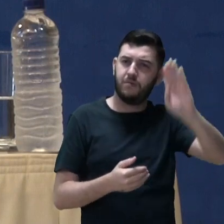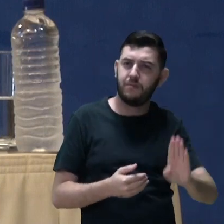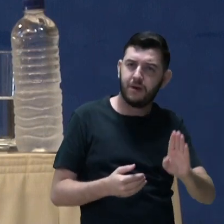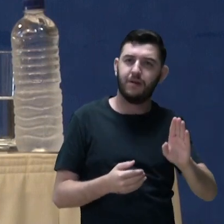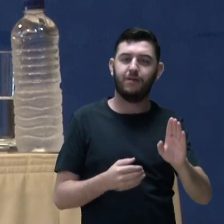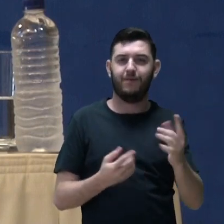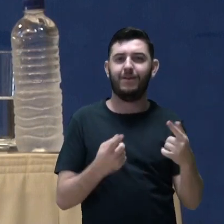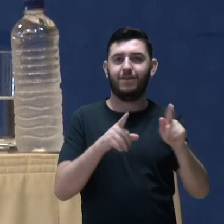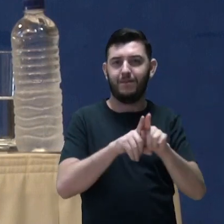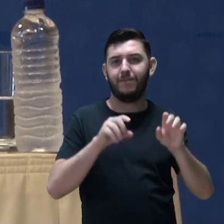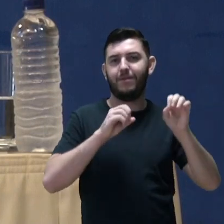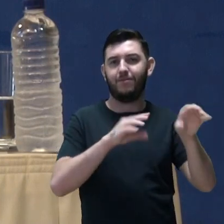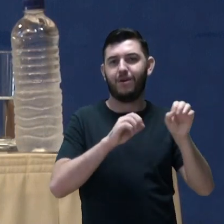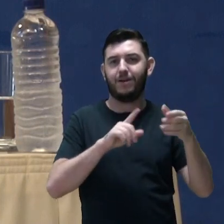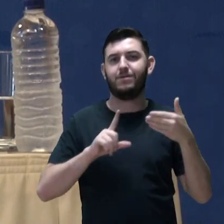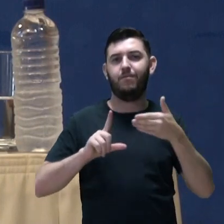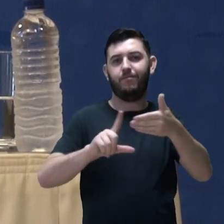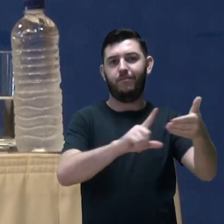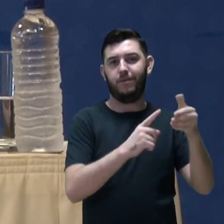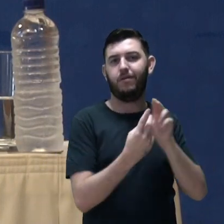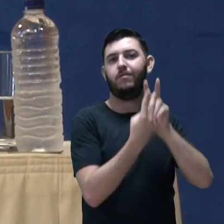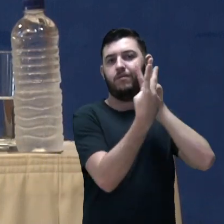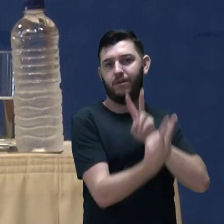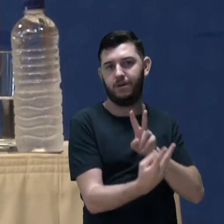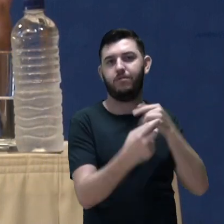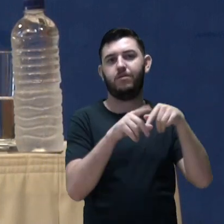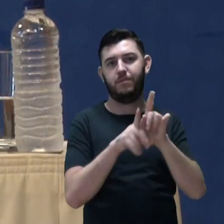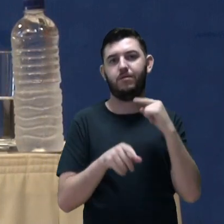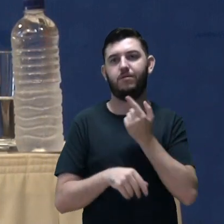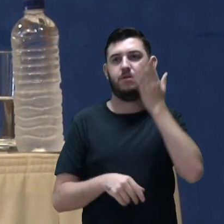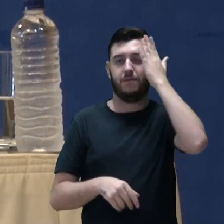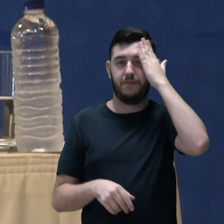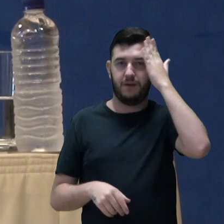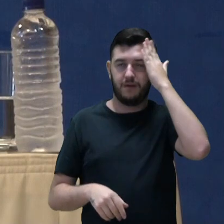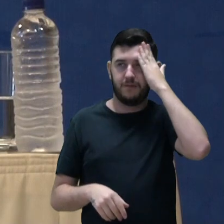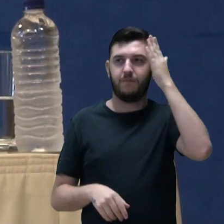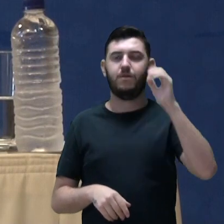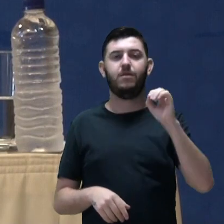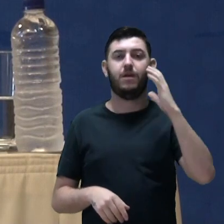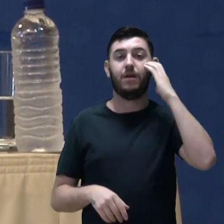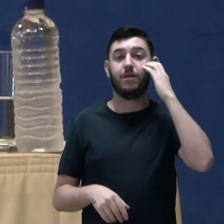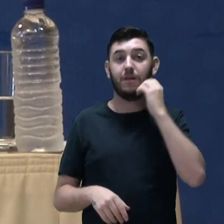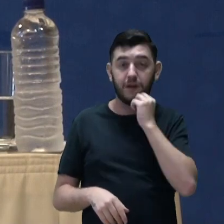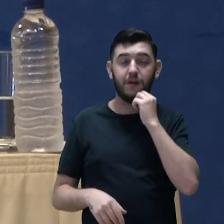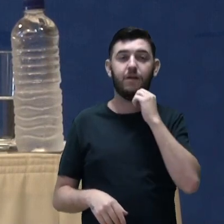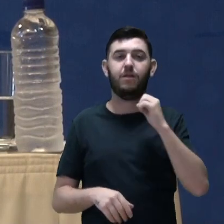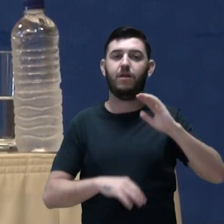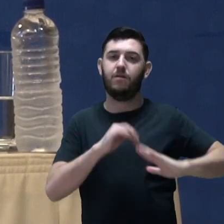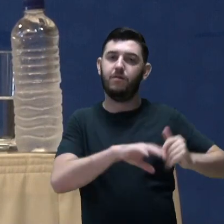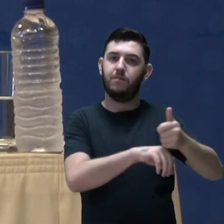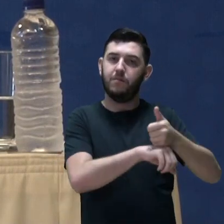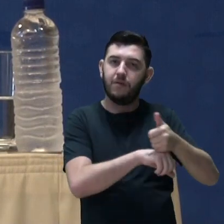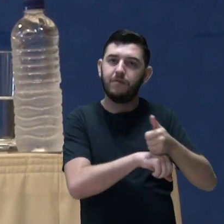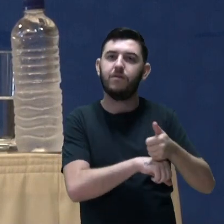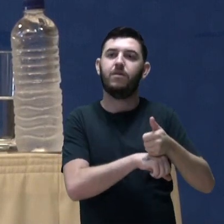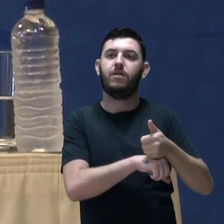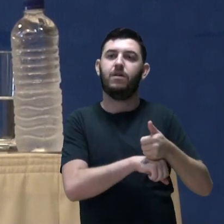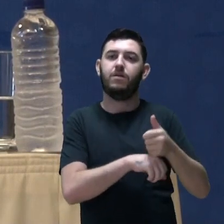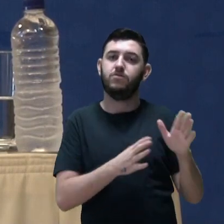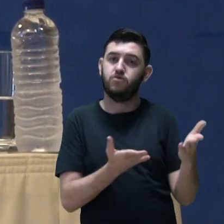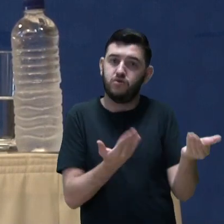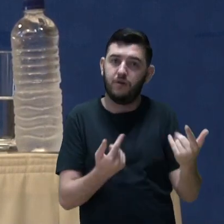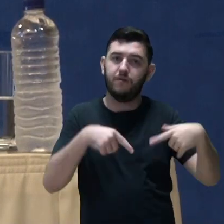educação à distância, já que é uma área que, de um modo geral, tem essa aderência aos profissionais e aos jovens